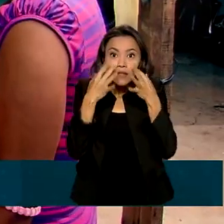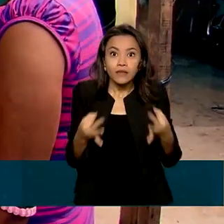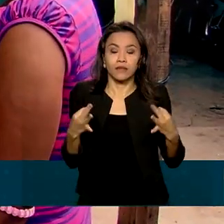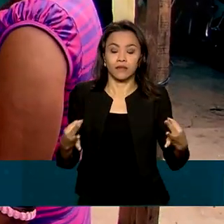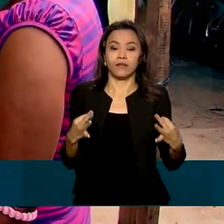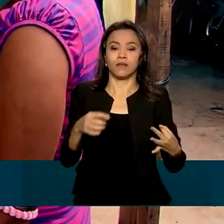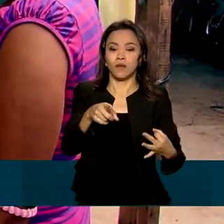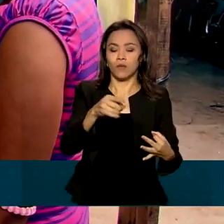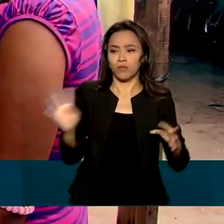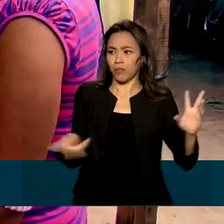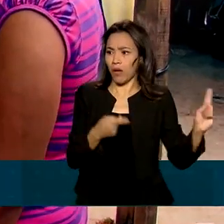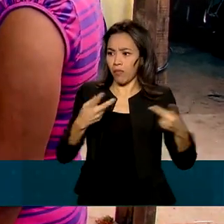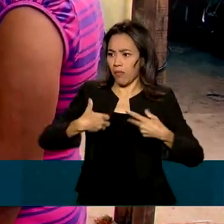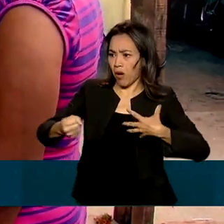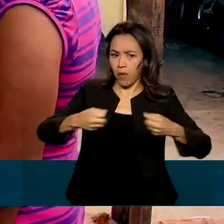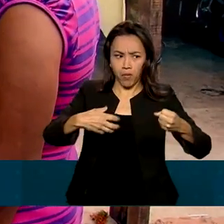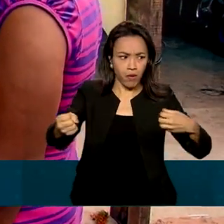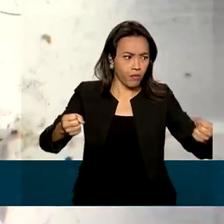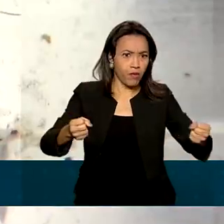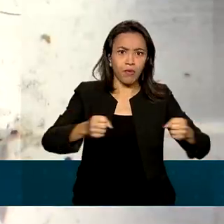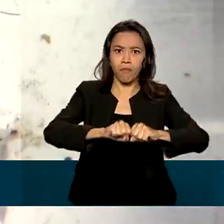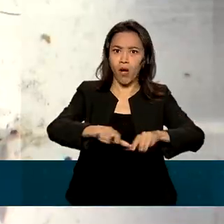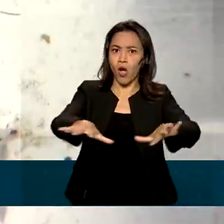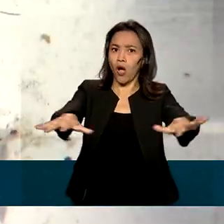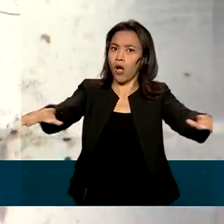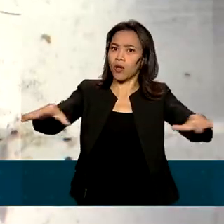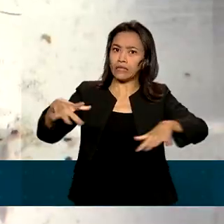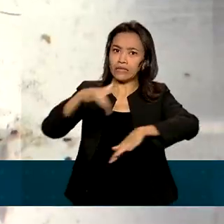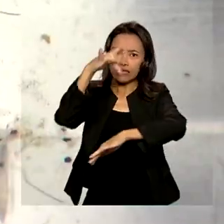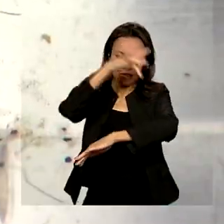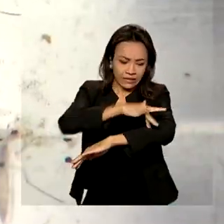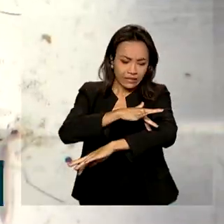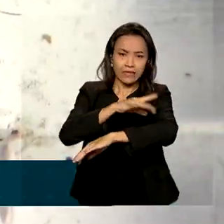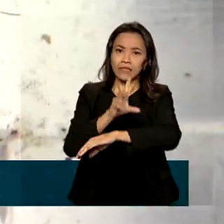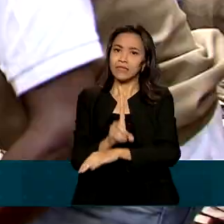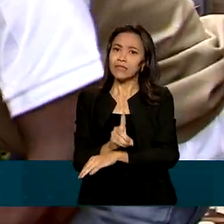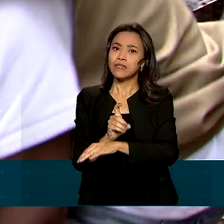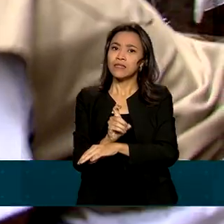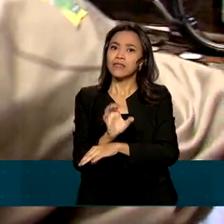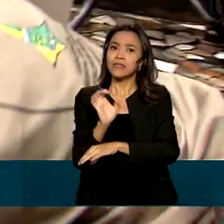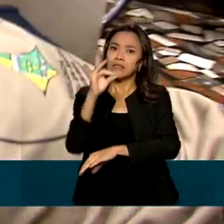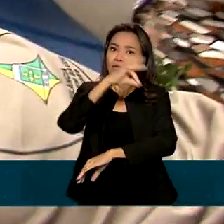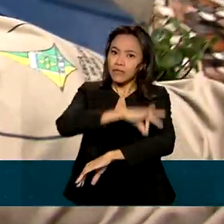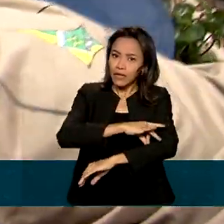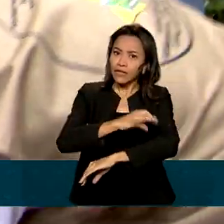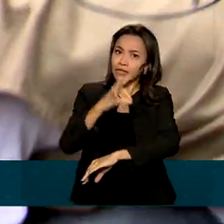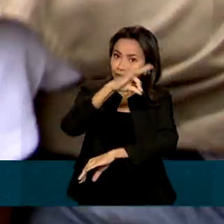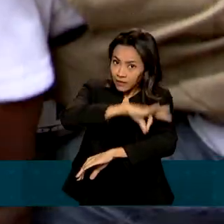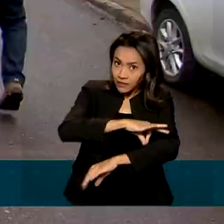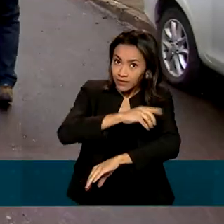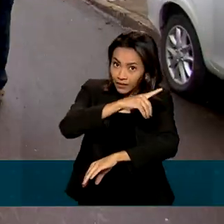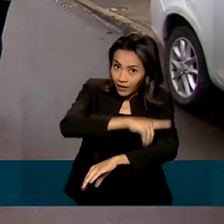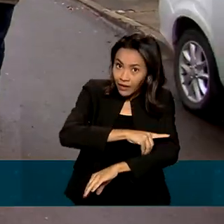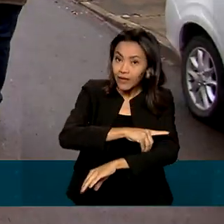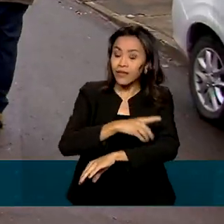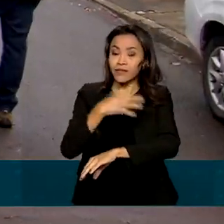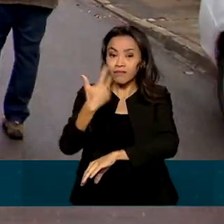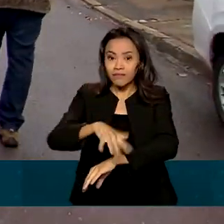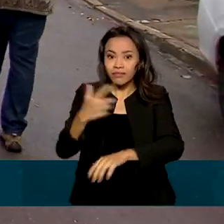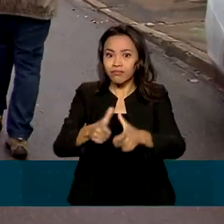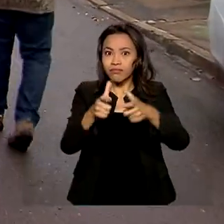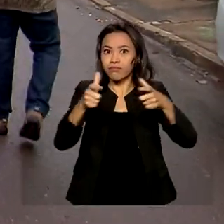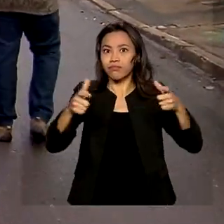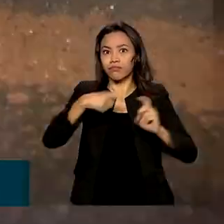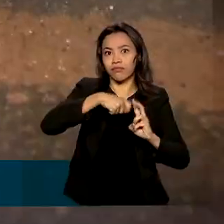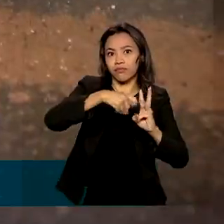O número de casos de dengue no Brasil cresceu 35% nos dois primeiros meses do ano, em relação ao